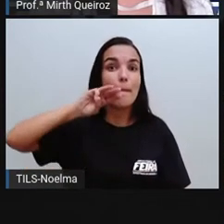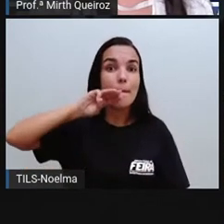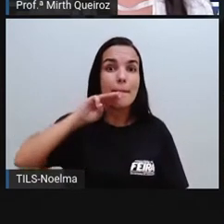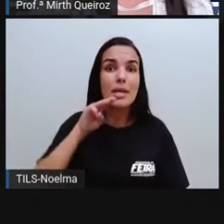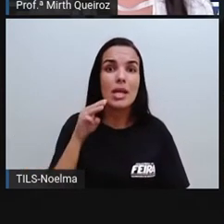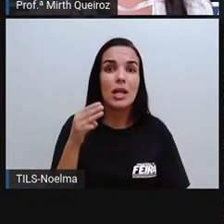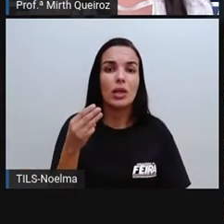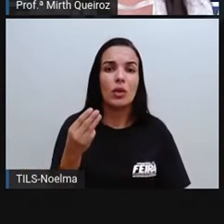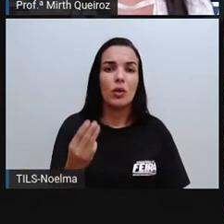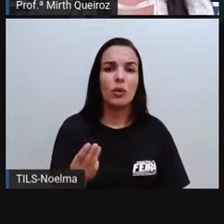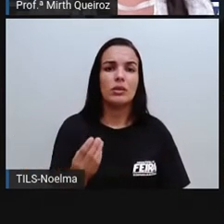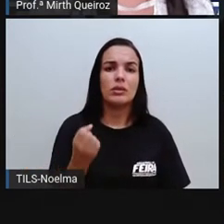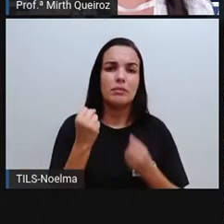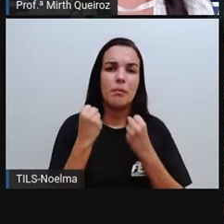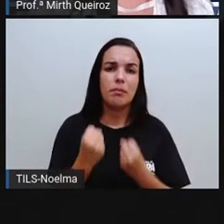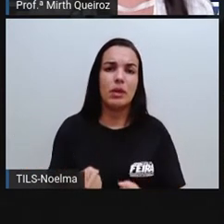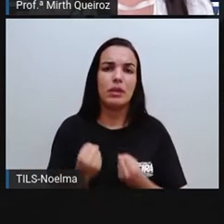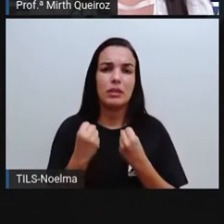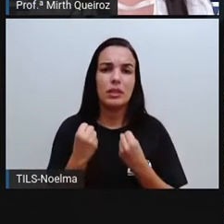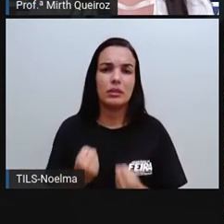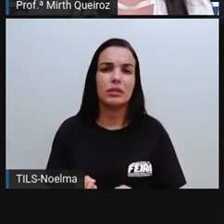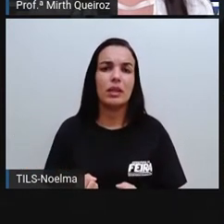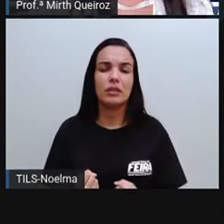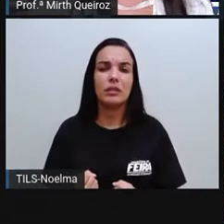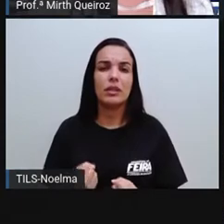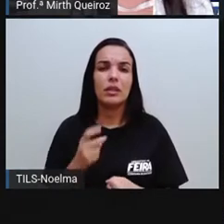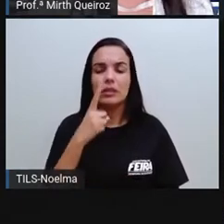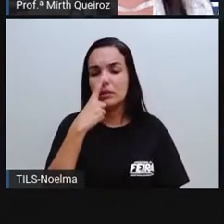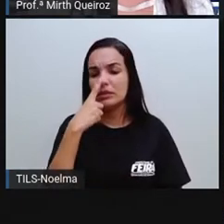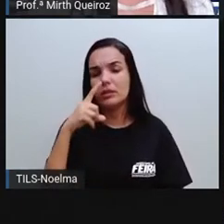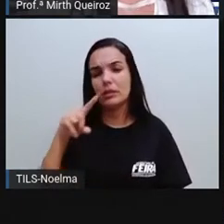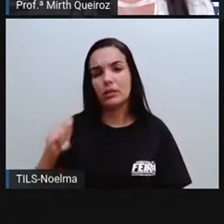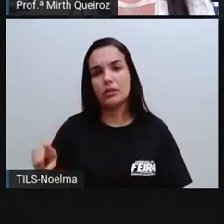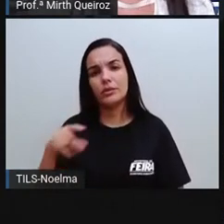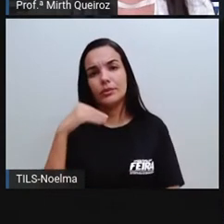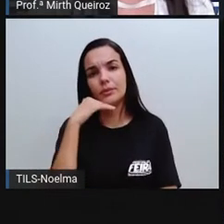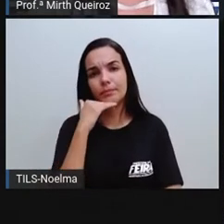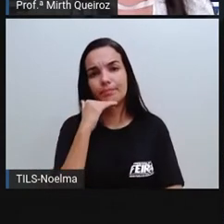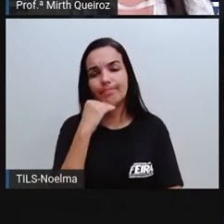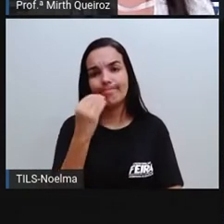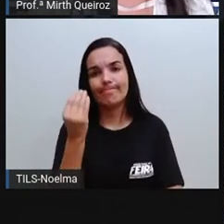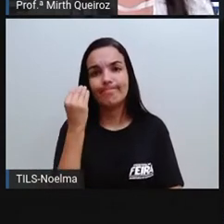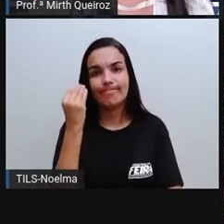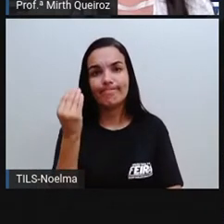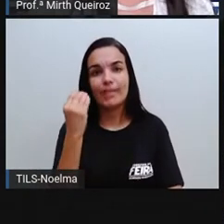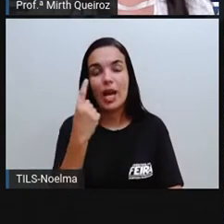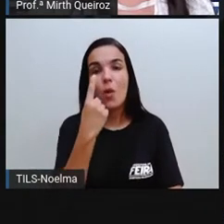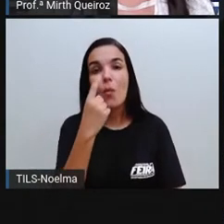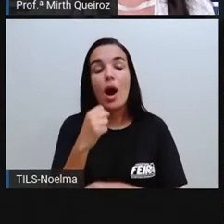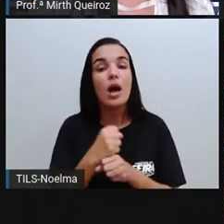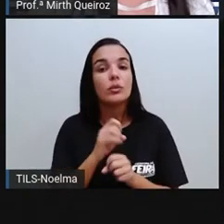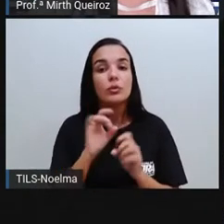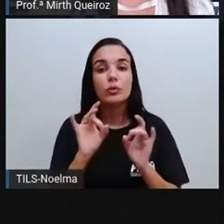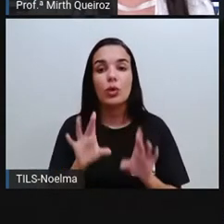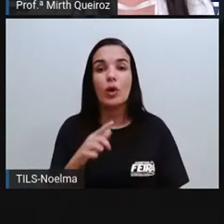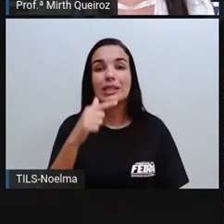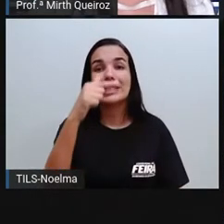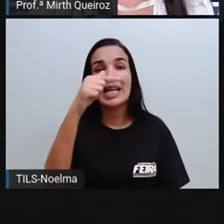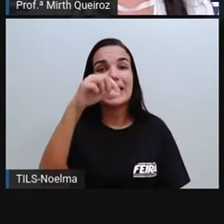resíduos sólidos urbanos. Imaginem aí, gente, só em um ano, 79